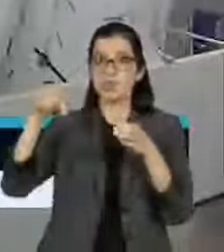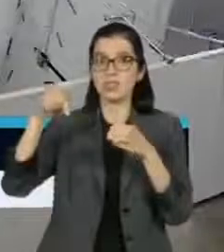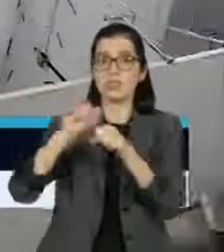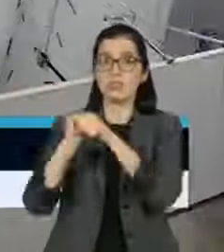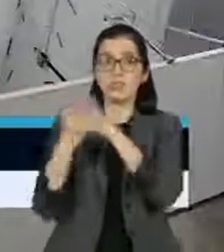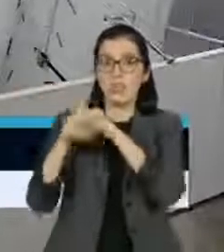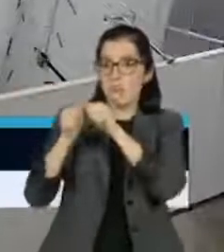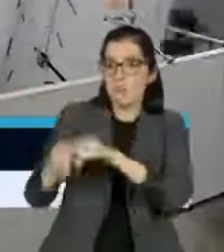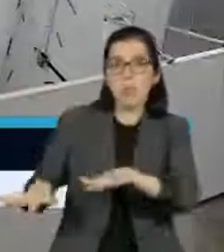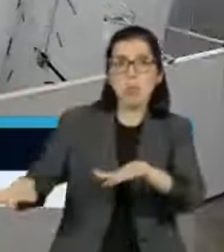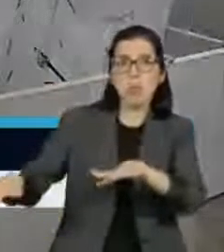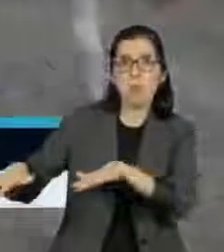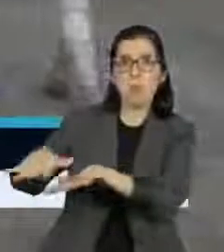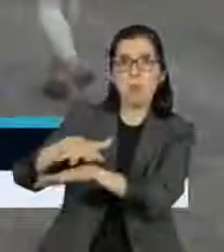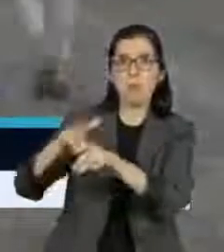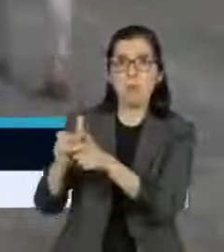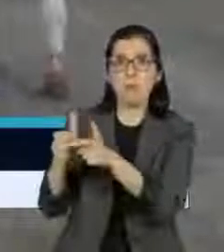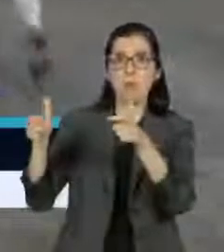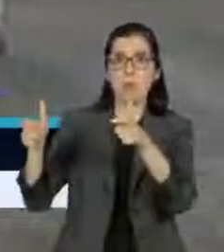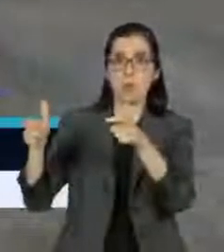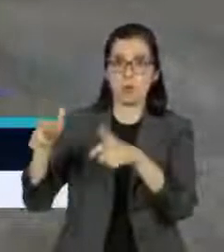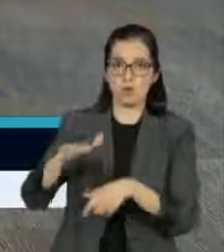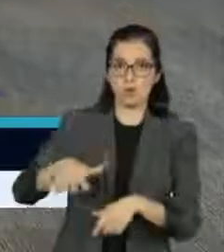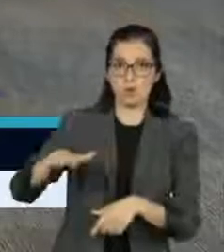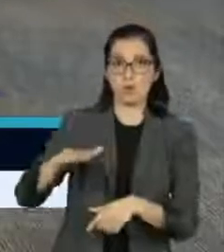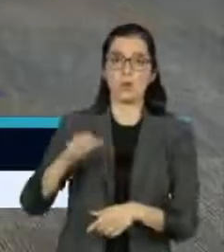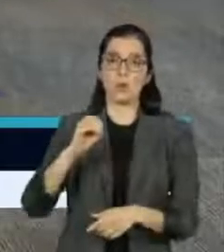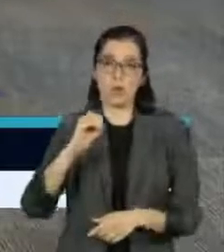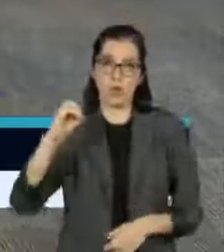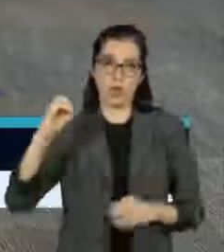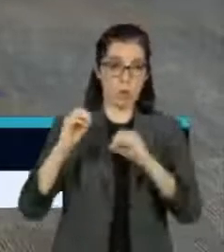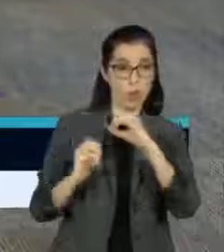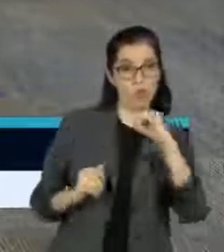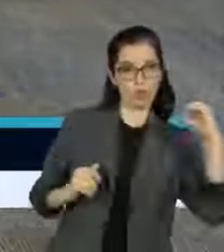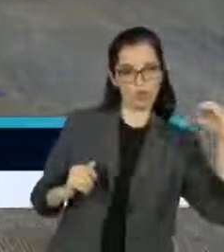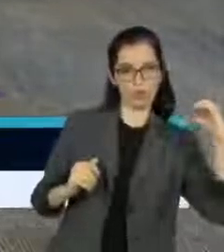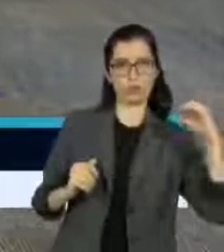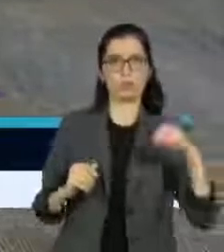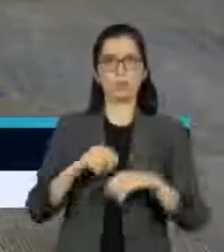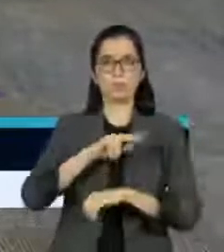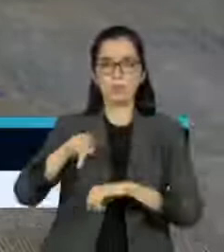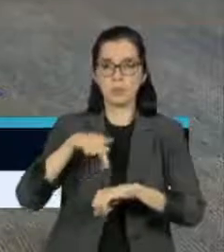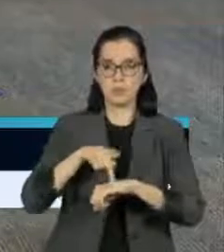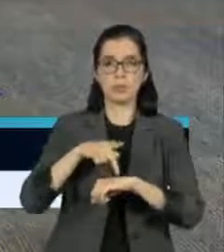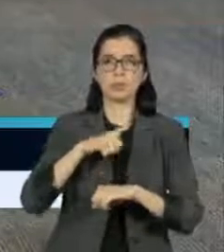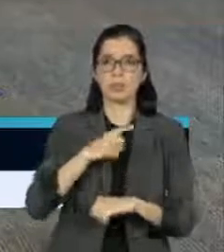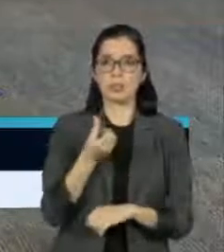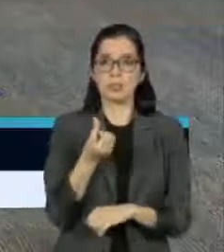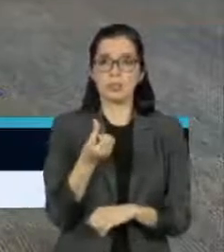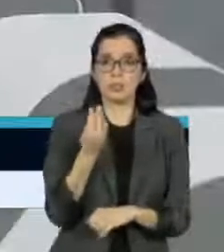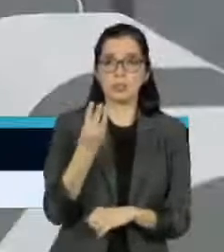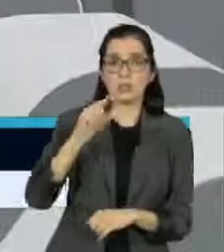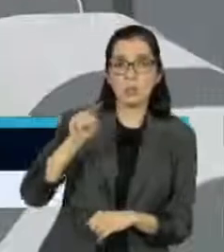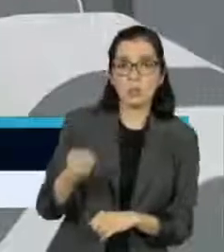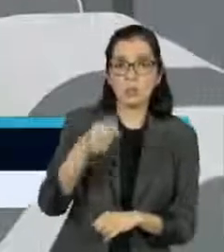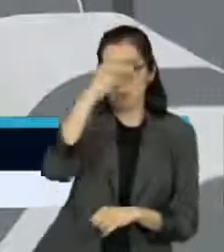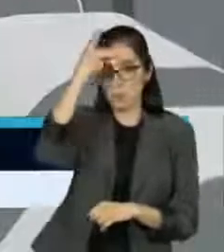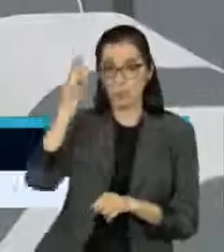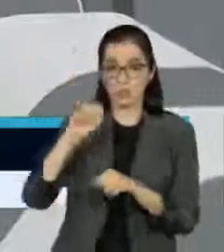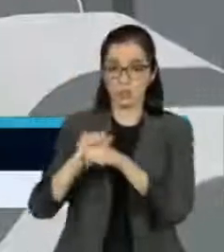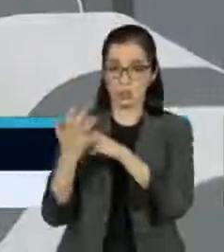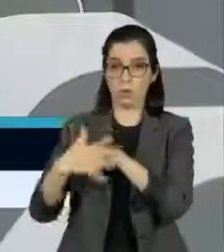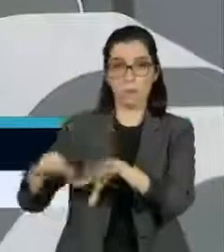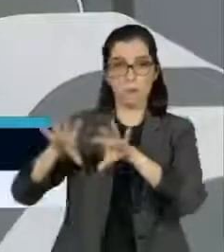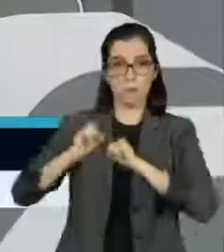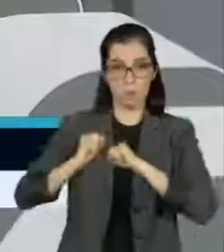A maioria deles está no Meio Oeste. Só hoje, o país registrou mais de 63 mil novos contaminados. Segundo a